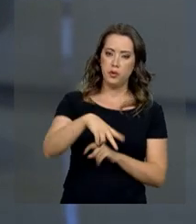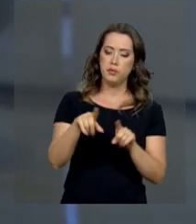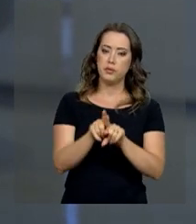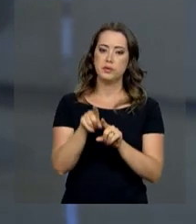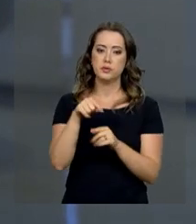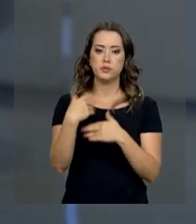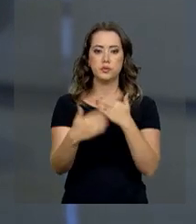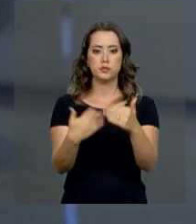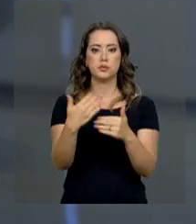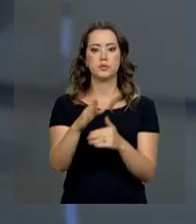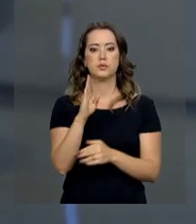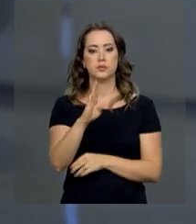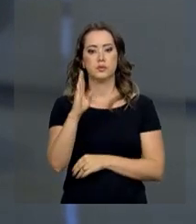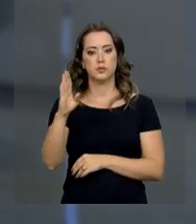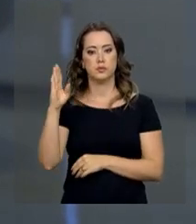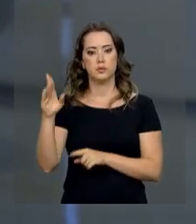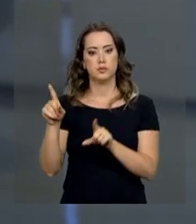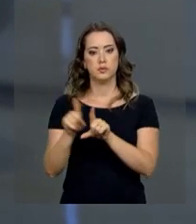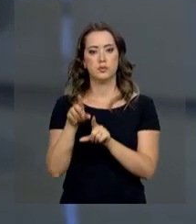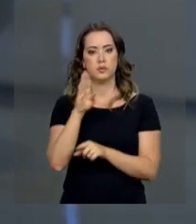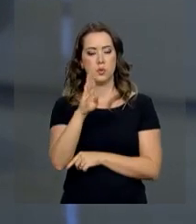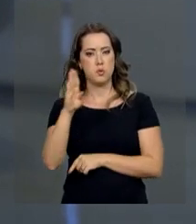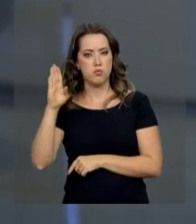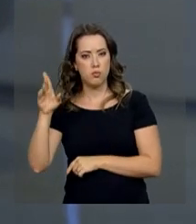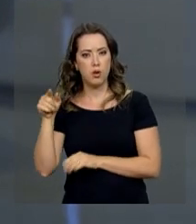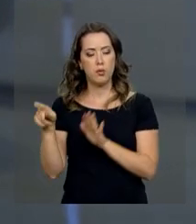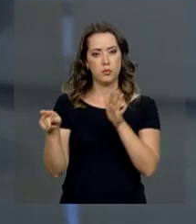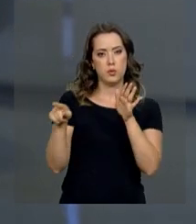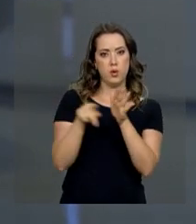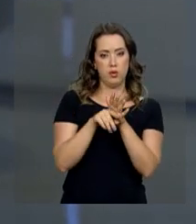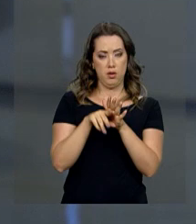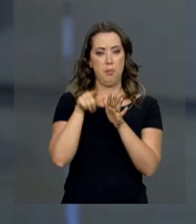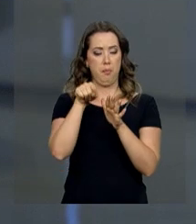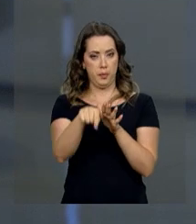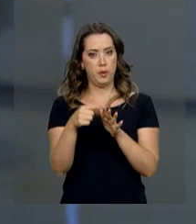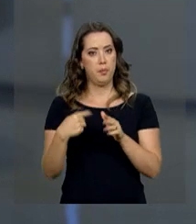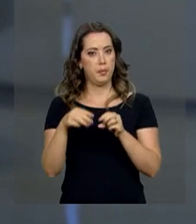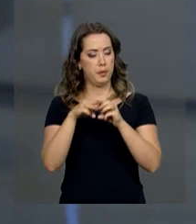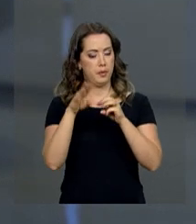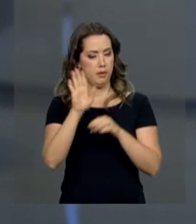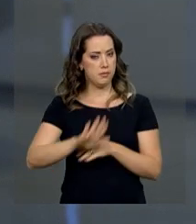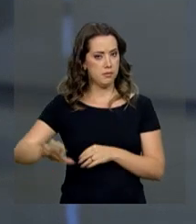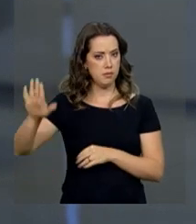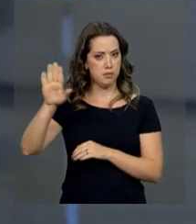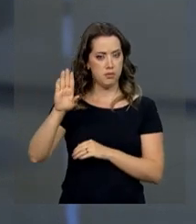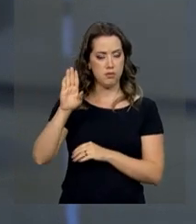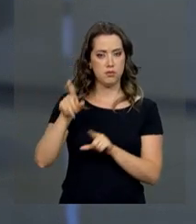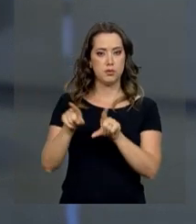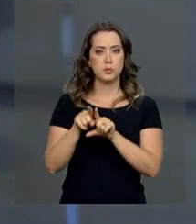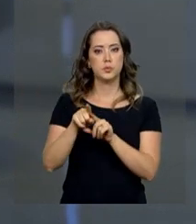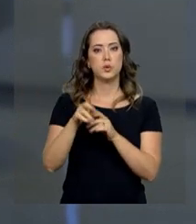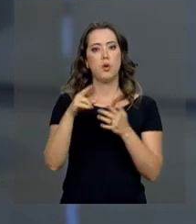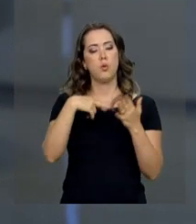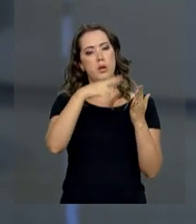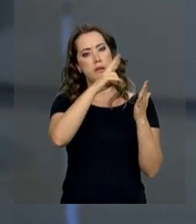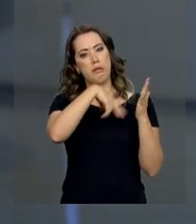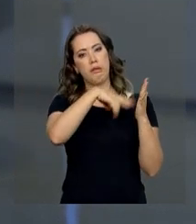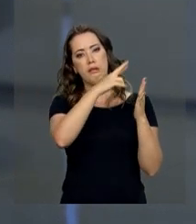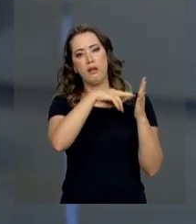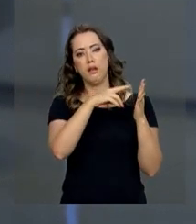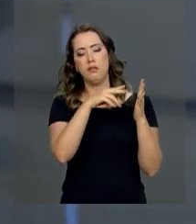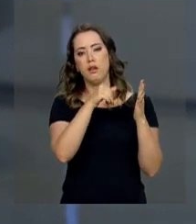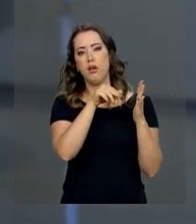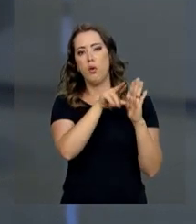de acervos bibliográficos da Biblioteca Nacional ou ainda que tenham registro mundial pela